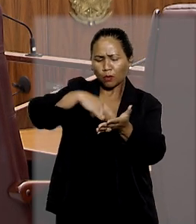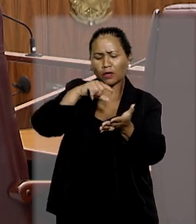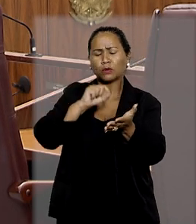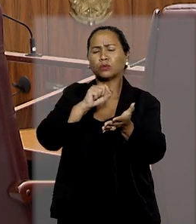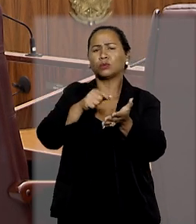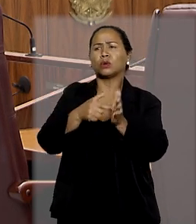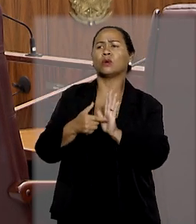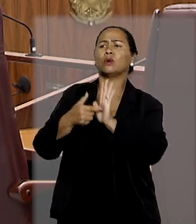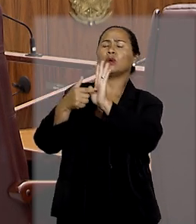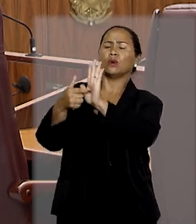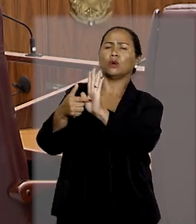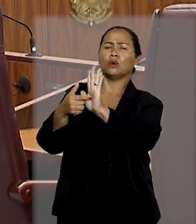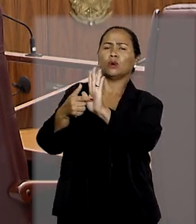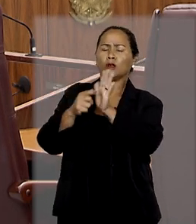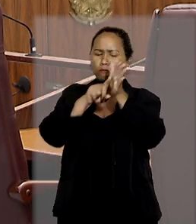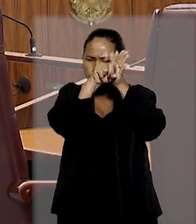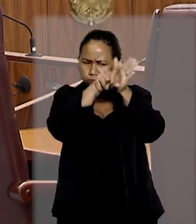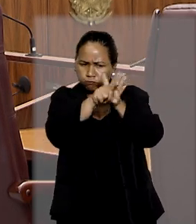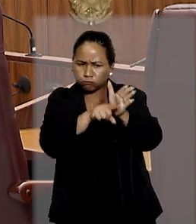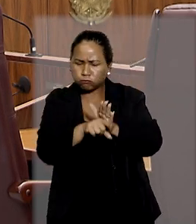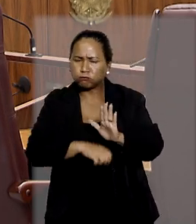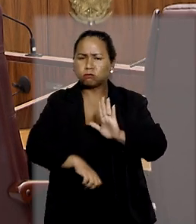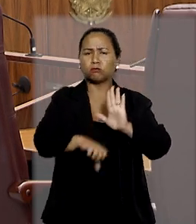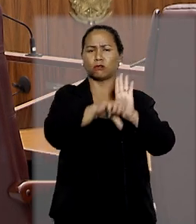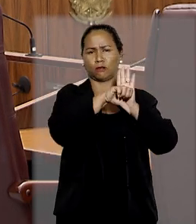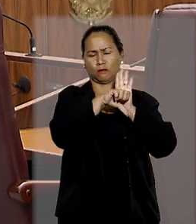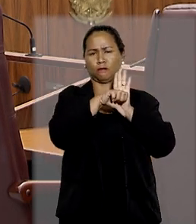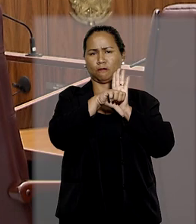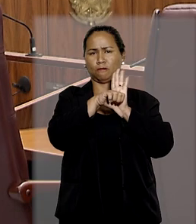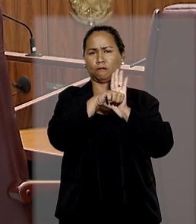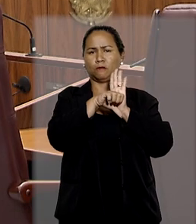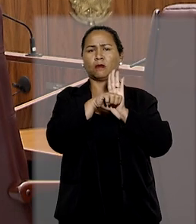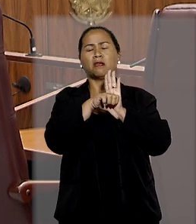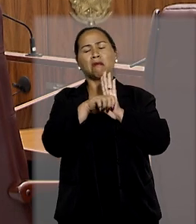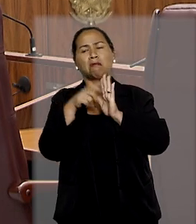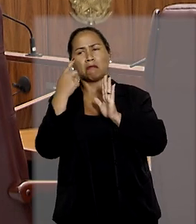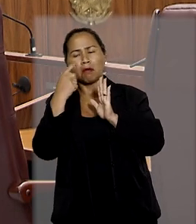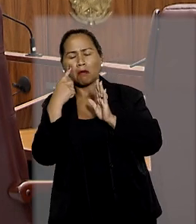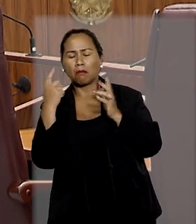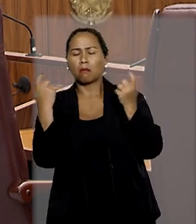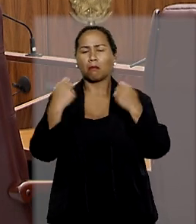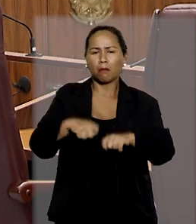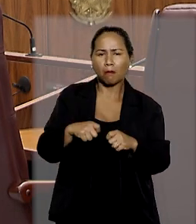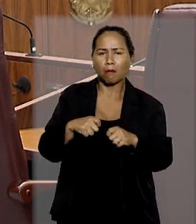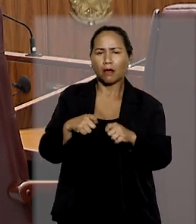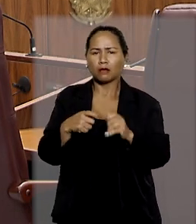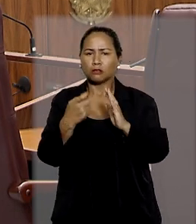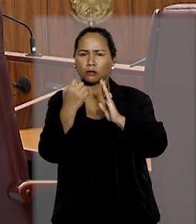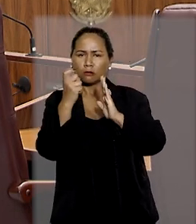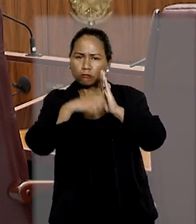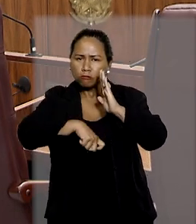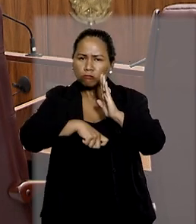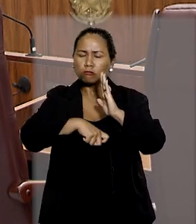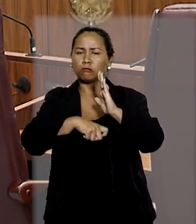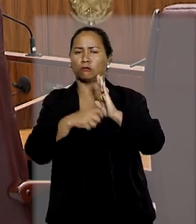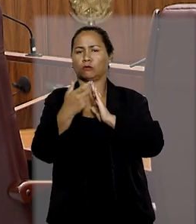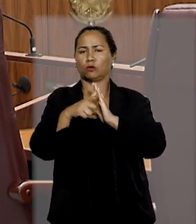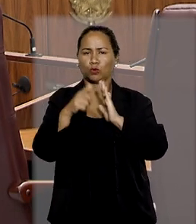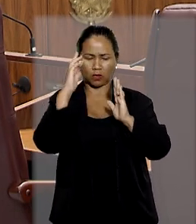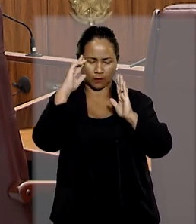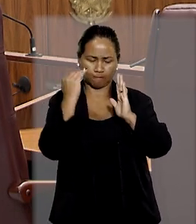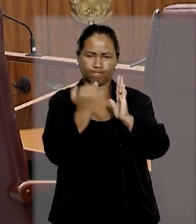extraídos de procedimento investigatório criminal, em que se apurava um possível crime contra a ordem tributária.